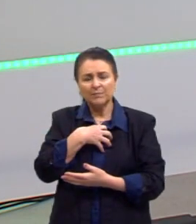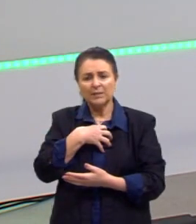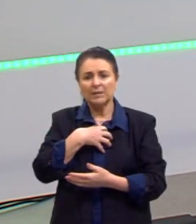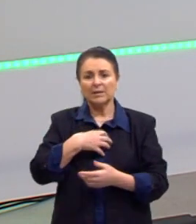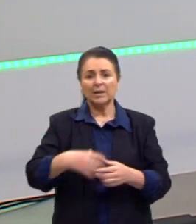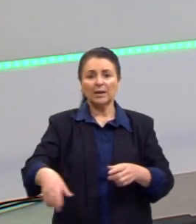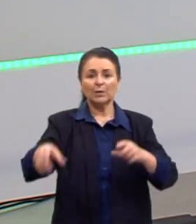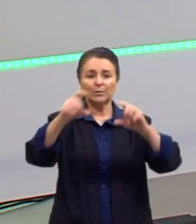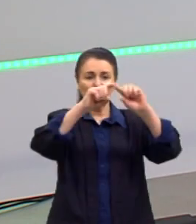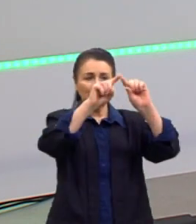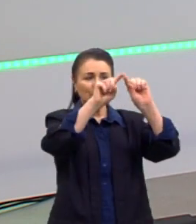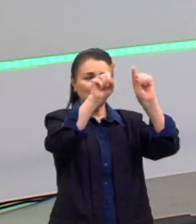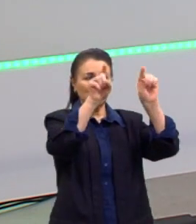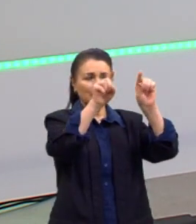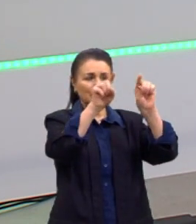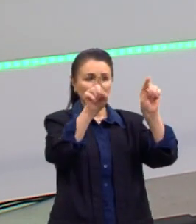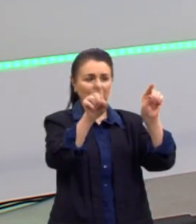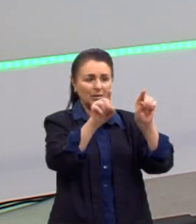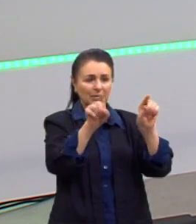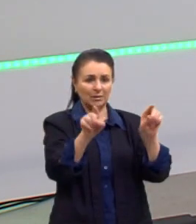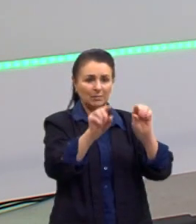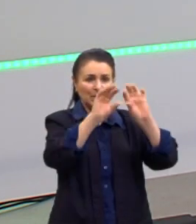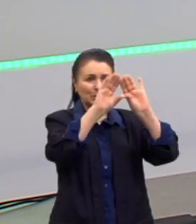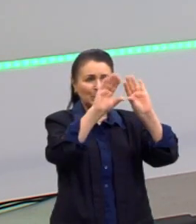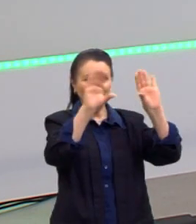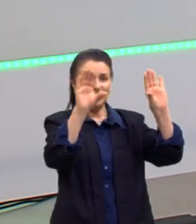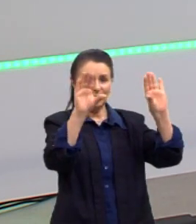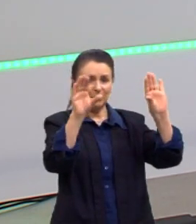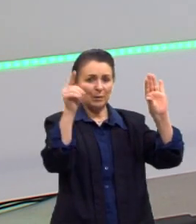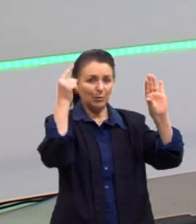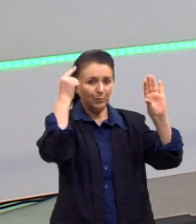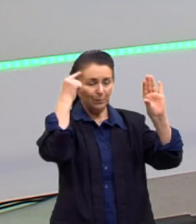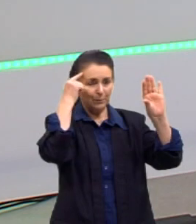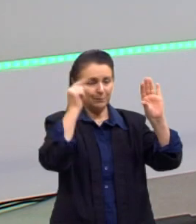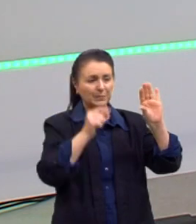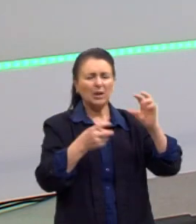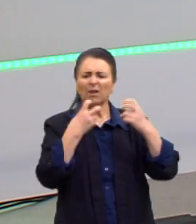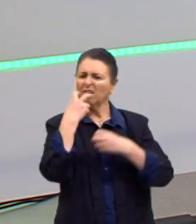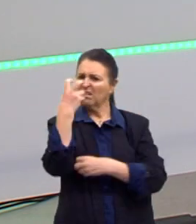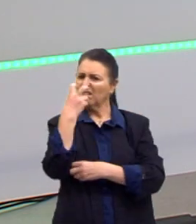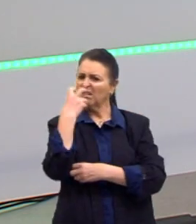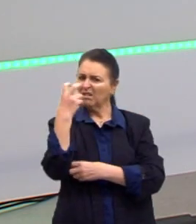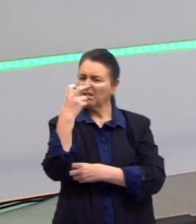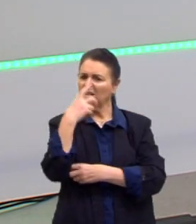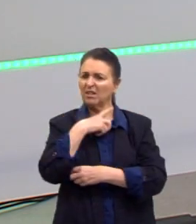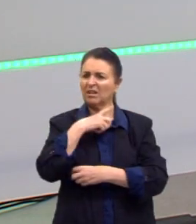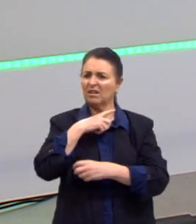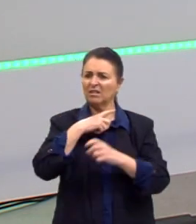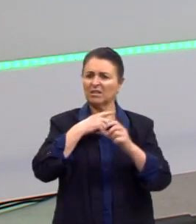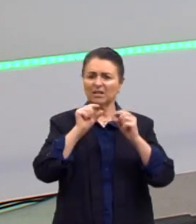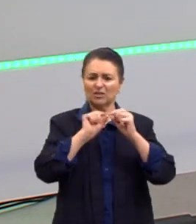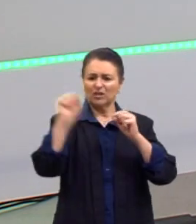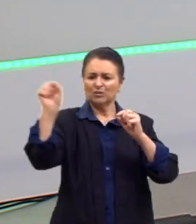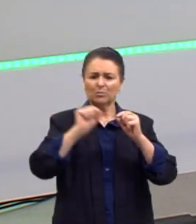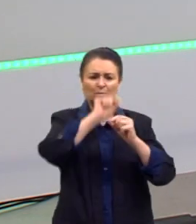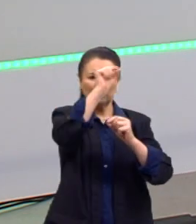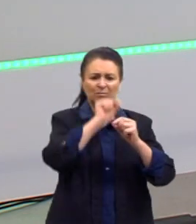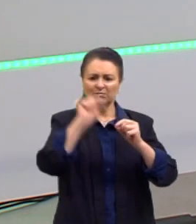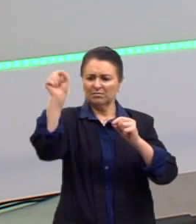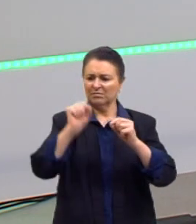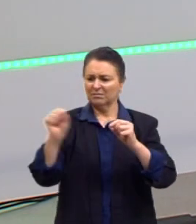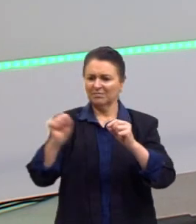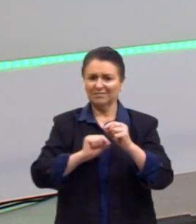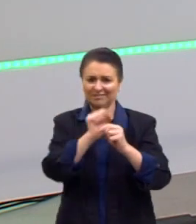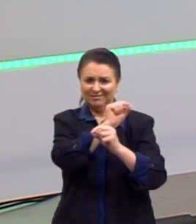pensamento, que é aquele que parece uma nuvenzinha. Um balão gritando, que é aquele cheio de pontas. Então, ali,